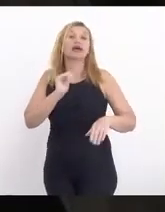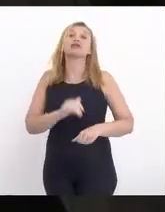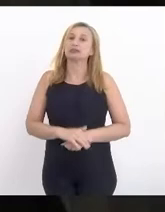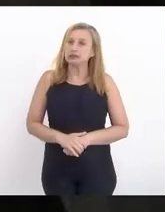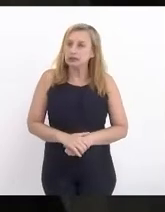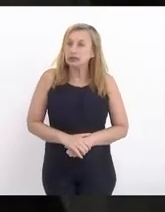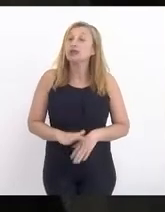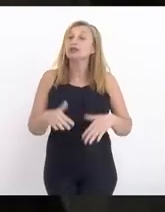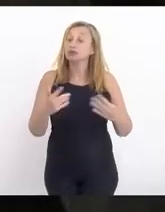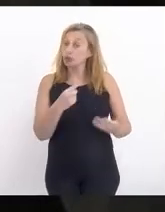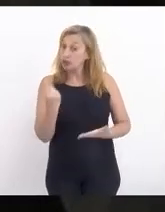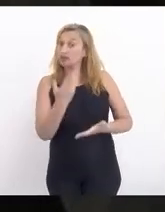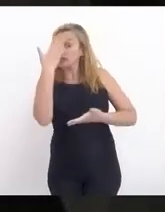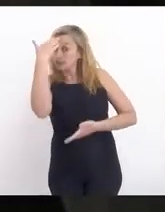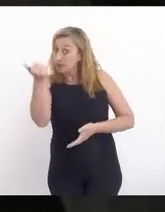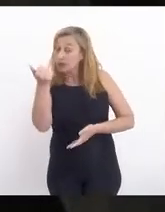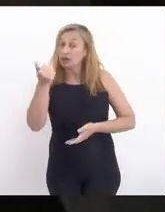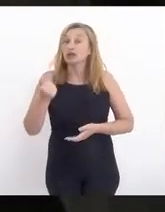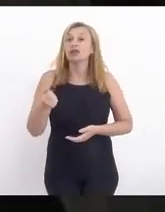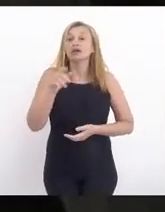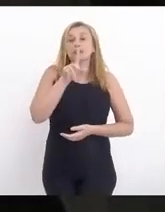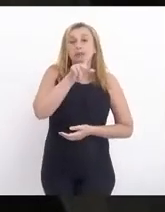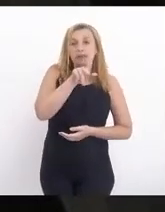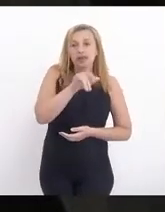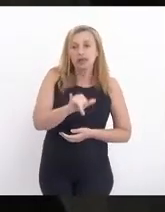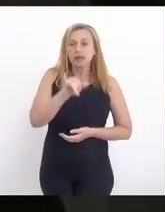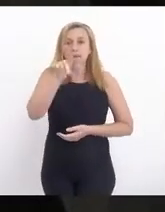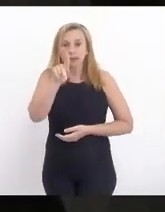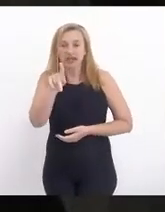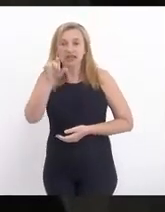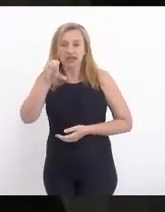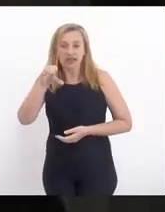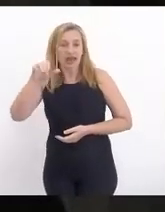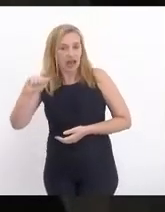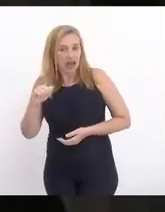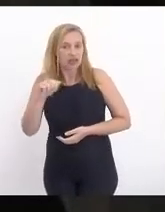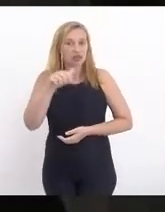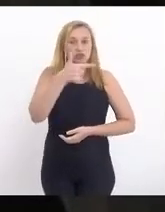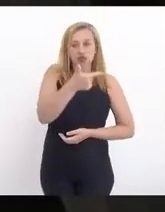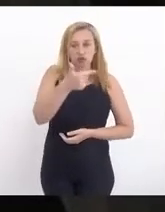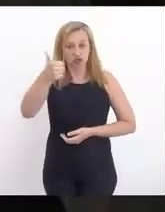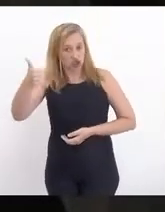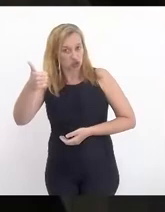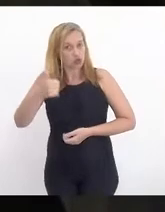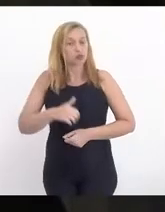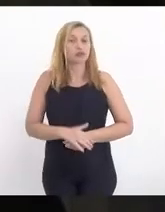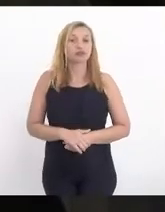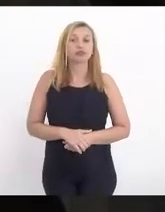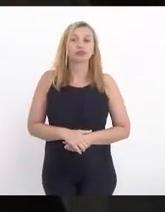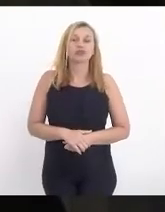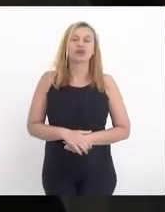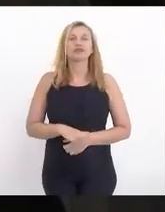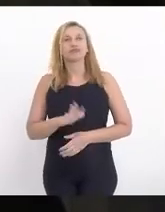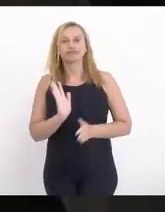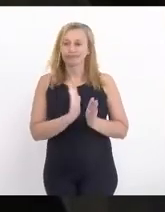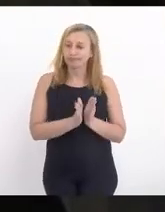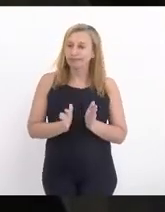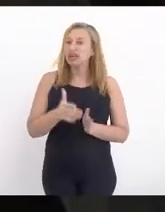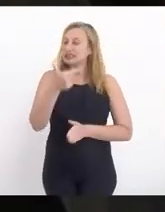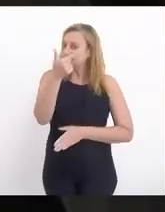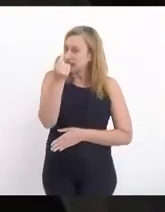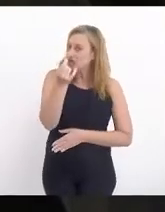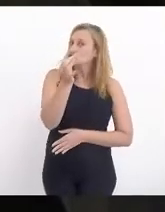Quando sabemos que o IPCA de 2021 será na ordem de